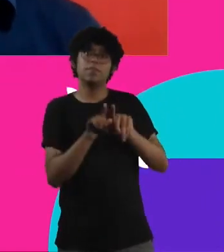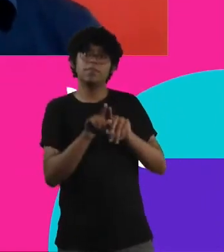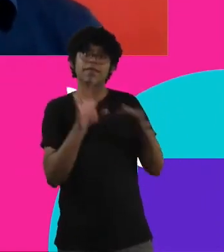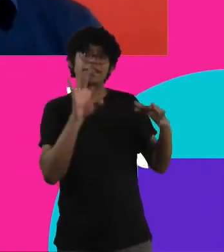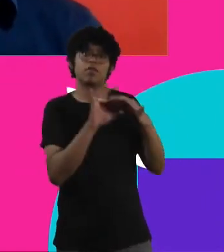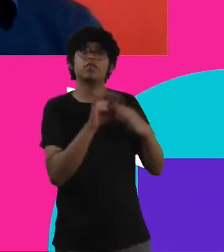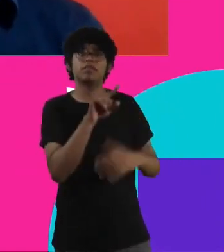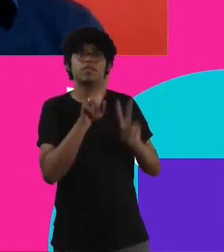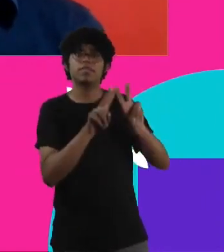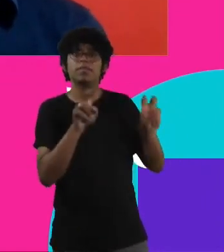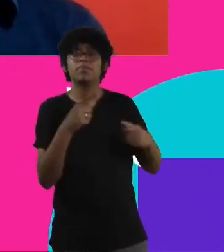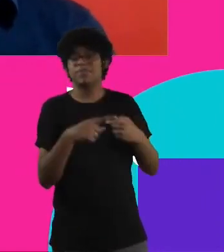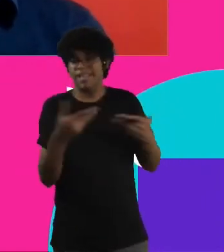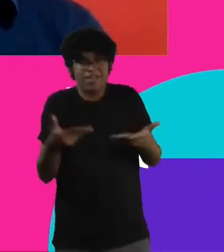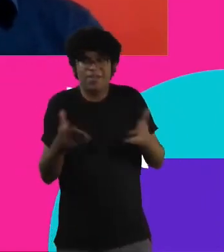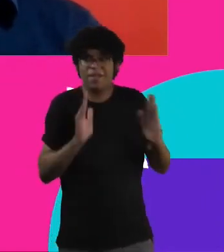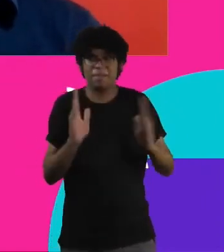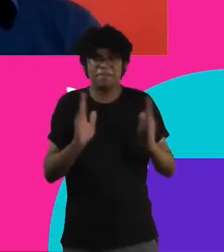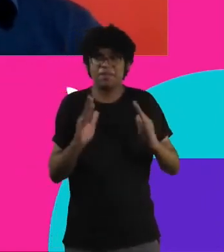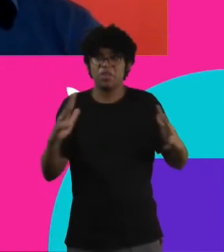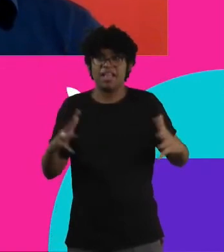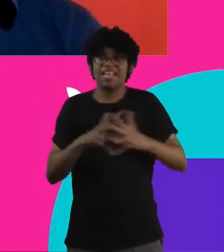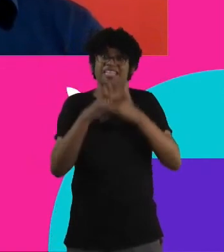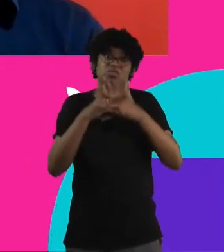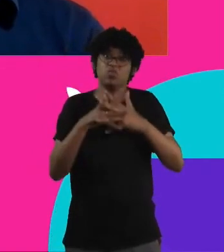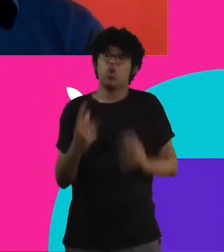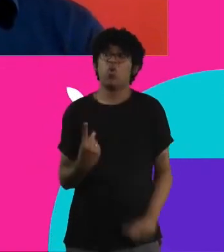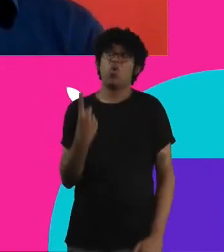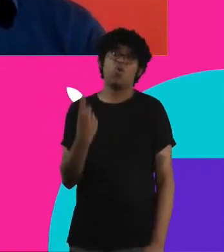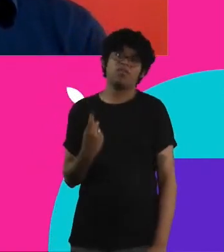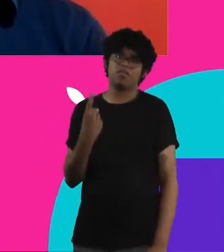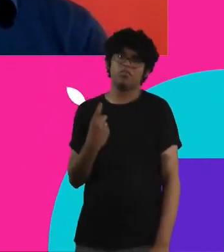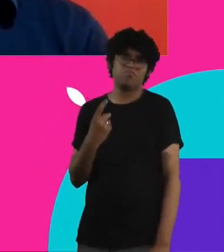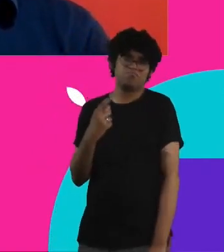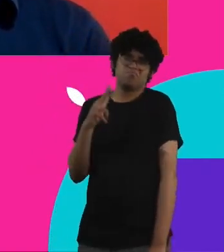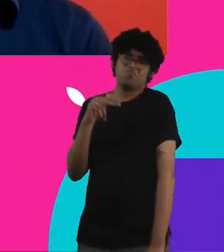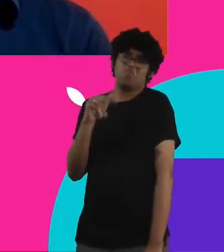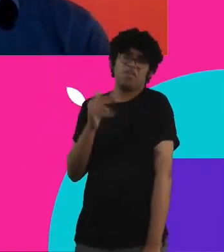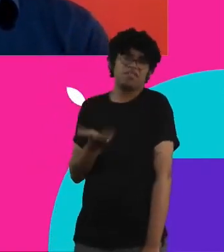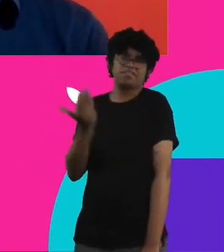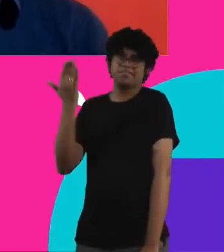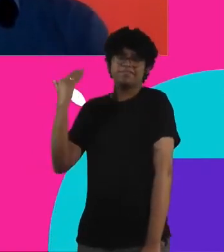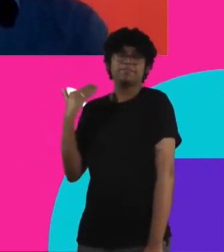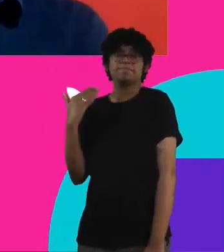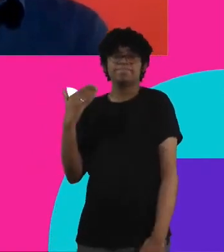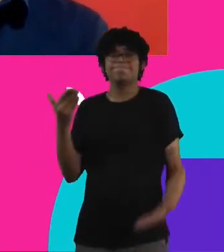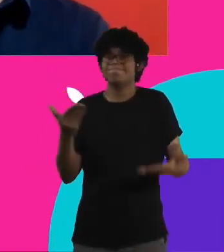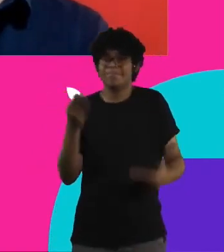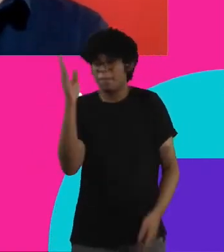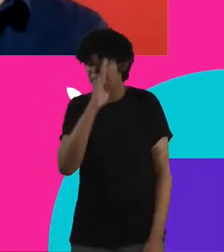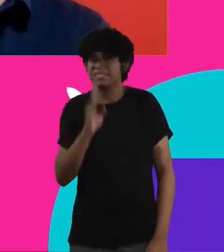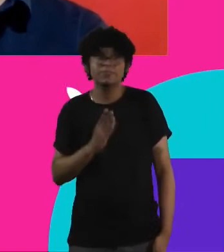certa forma a gente tá numa crise extremamente única né como nunca vista antes no Brasil e a gente realmente não vê uma